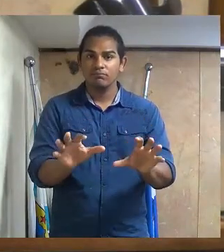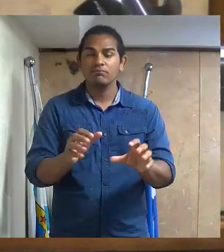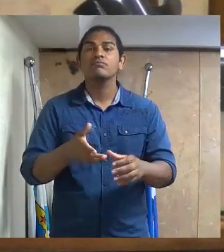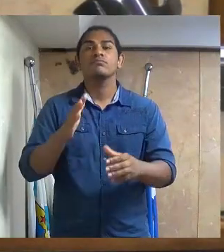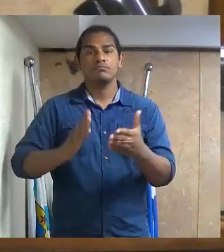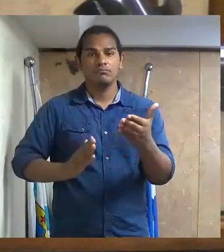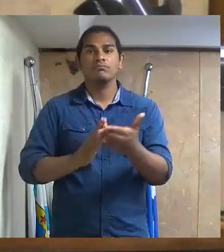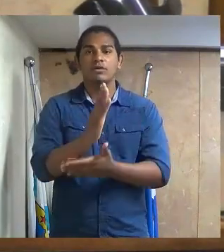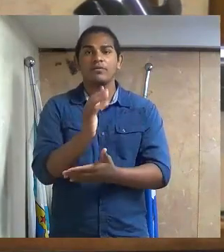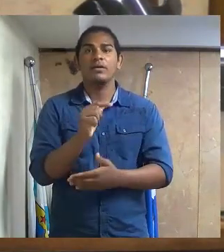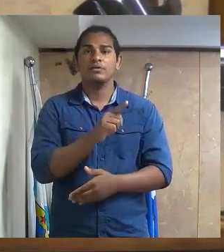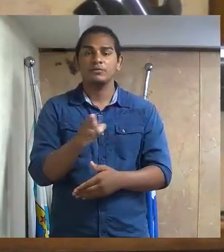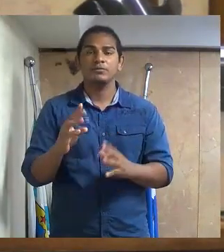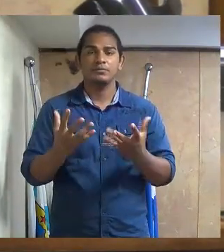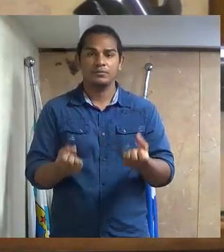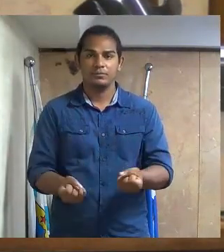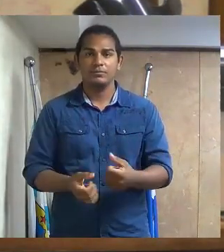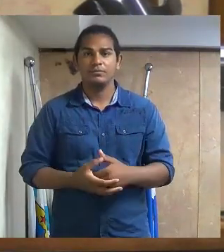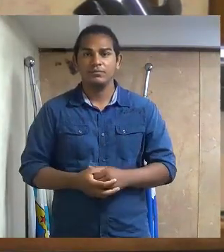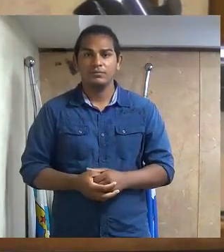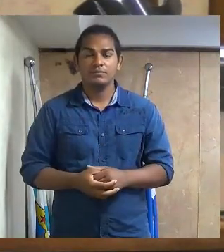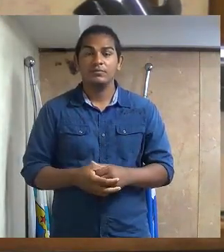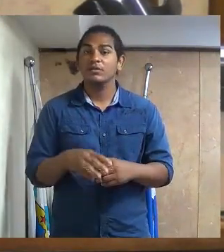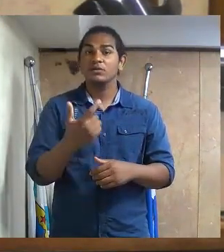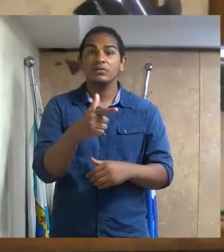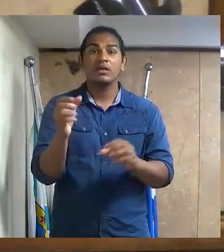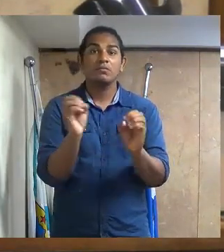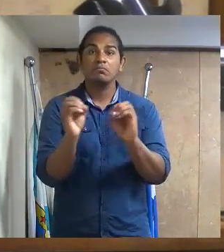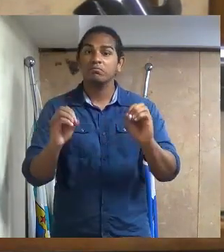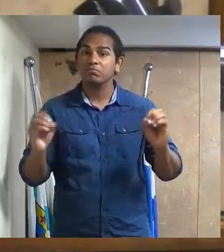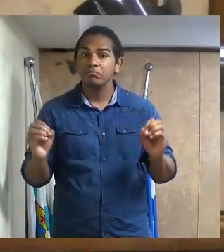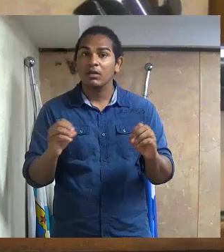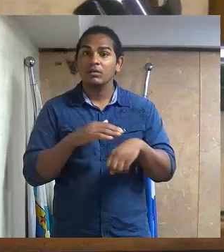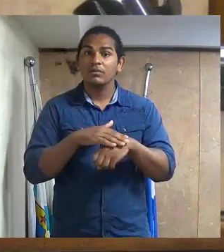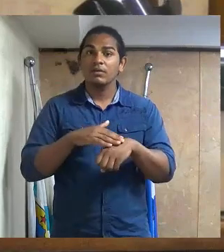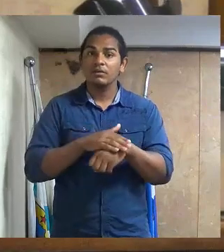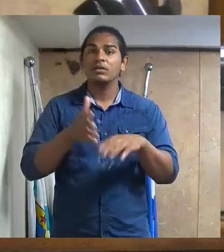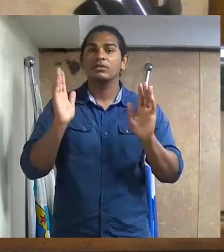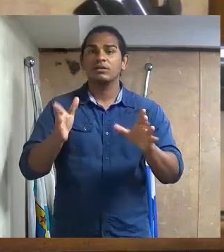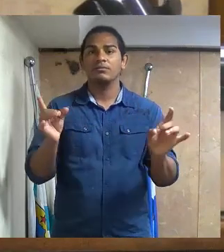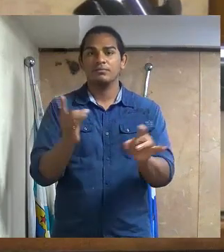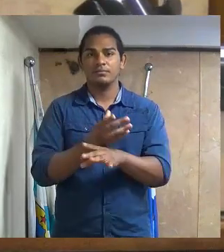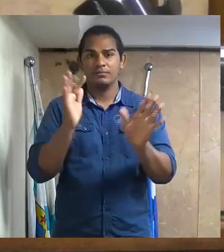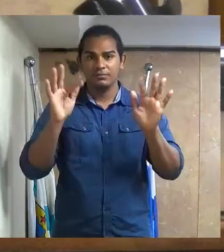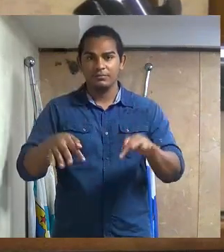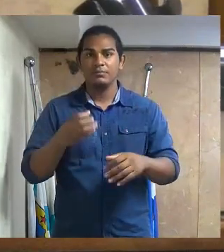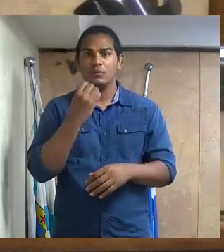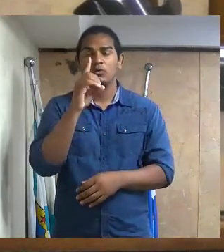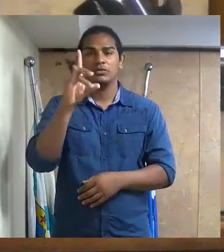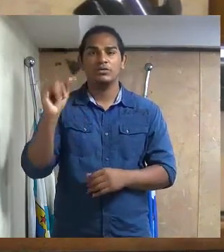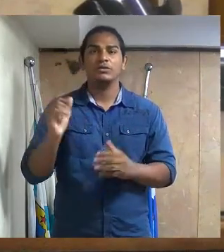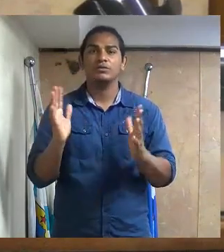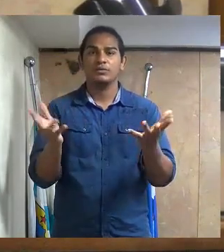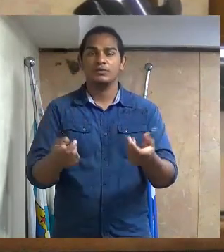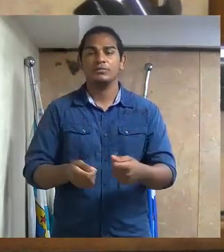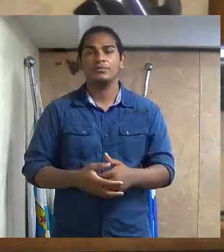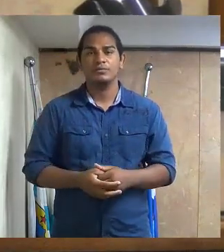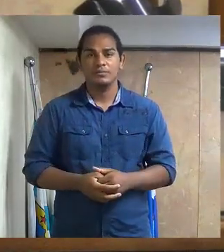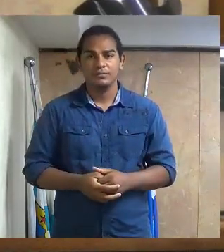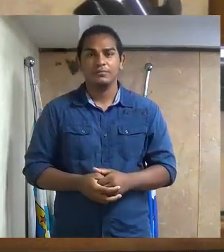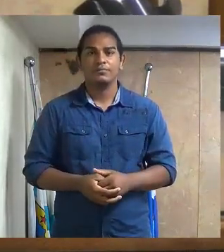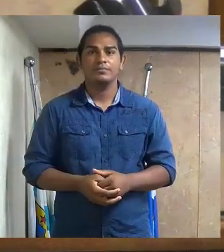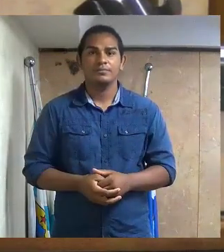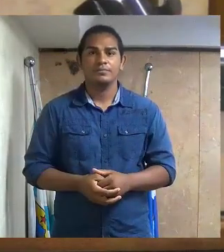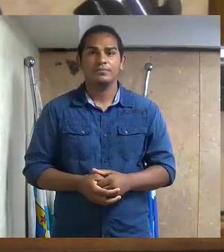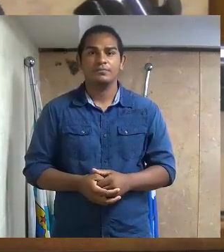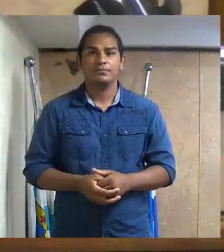unanimidade em primeira discussão não havendo mais nada a tratarmos está encerrada a sessão bom dia a todos bom dia a todos público presente